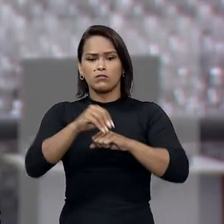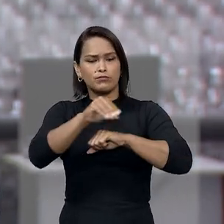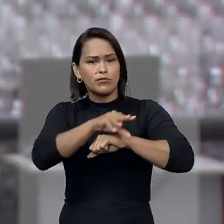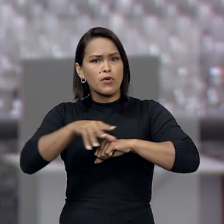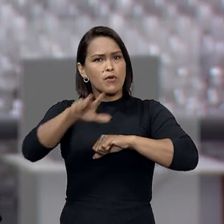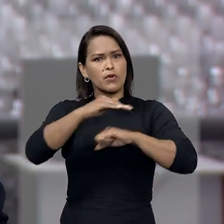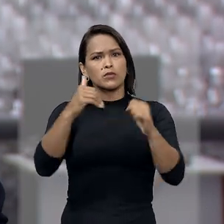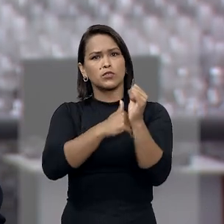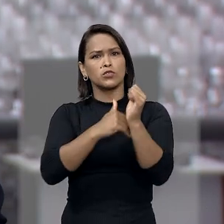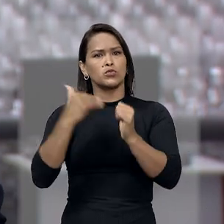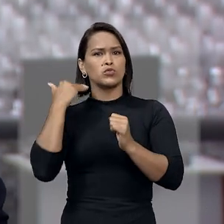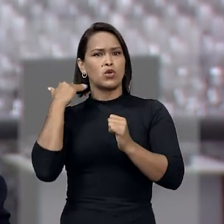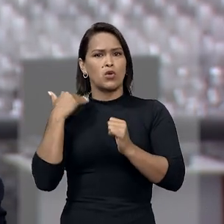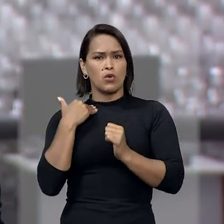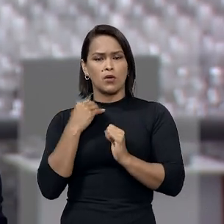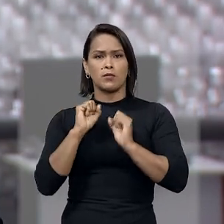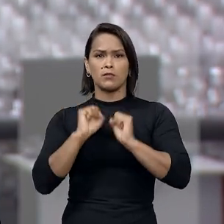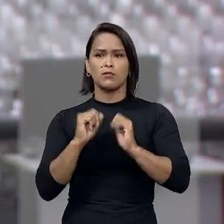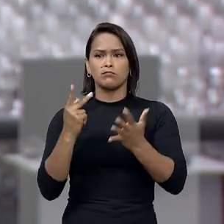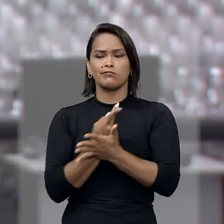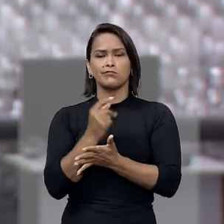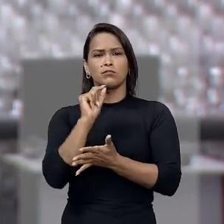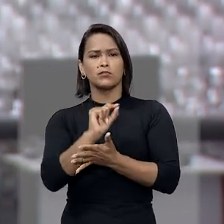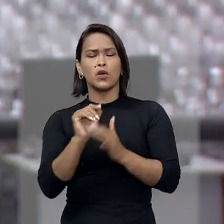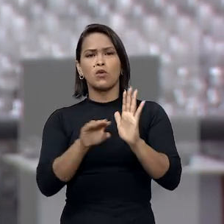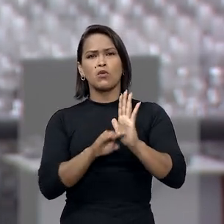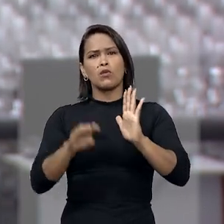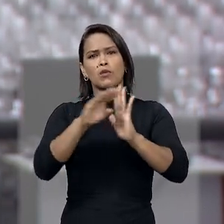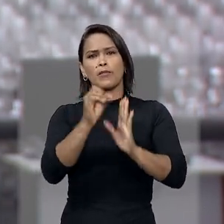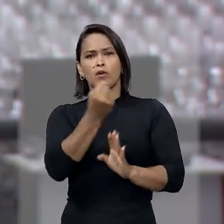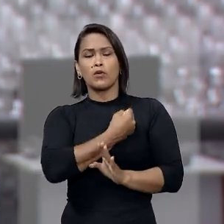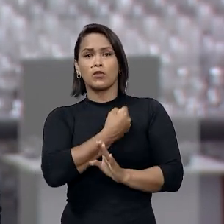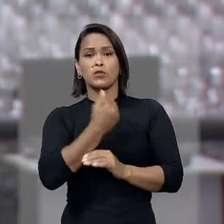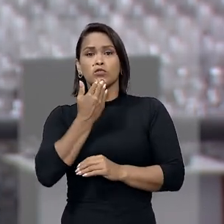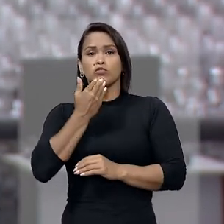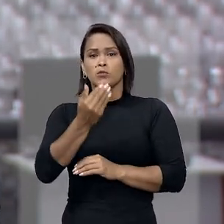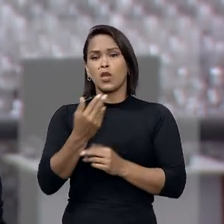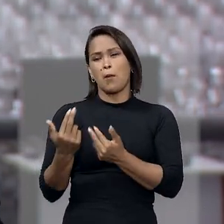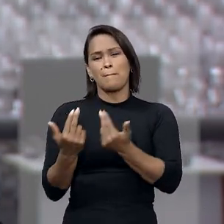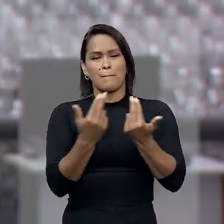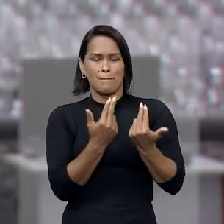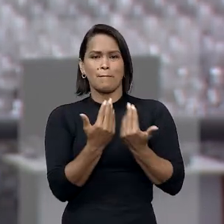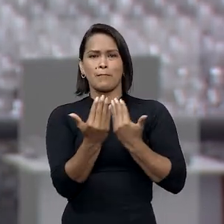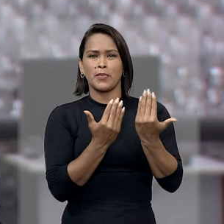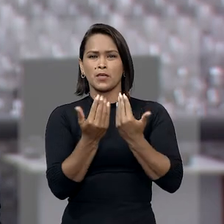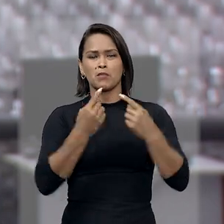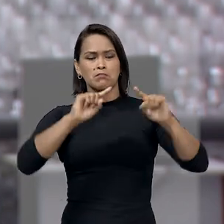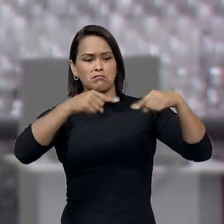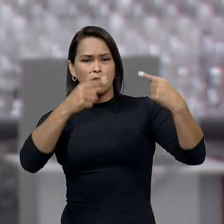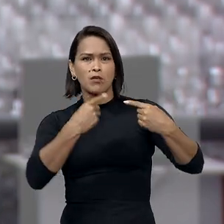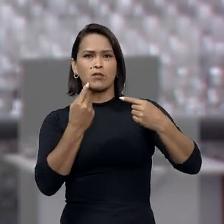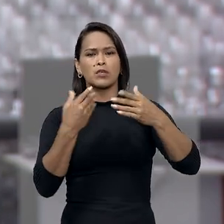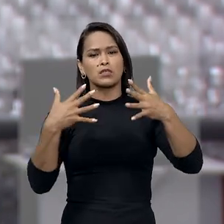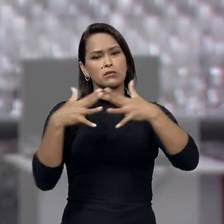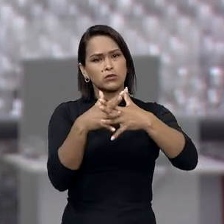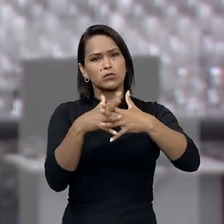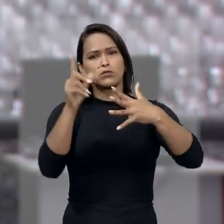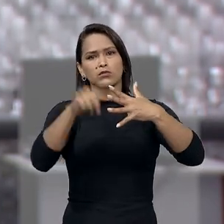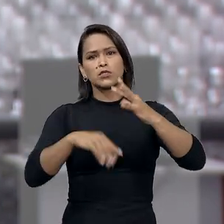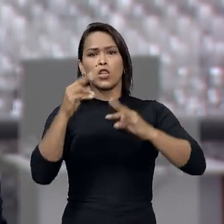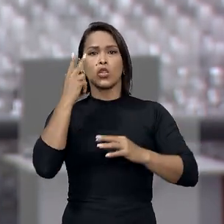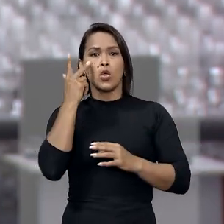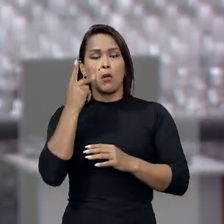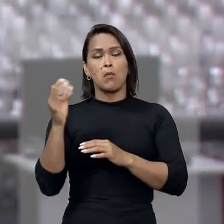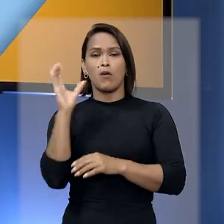irrestrita das contas públicas pode causar um aumento no número de pedidos semelhantes, provocando entraves à execução normal